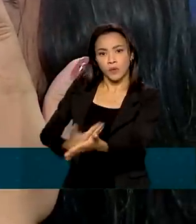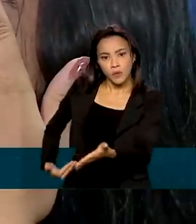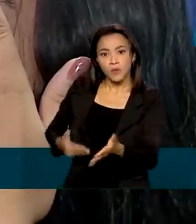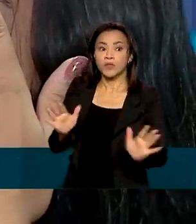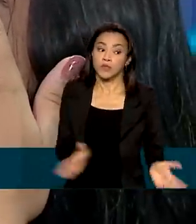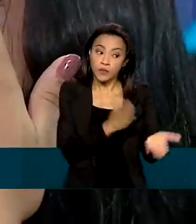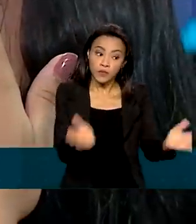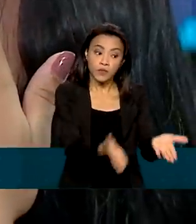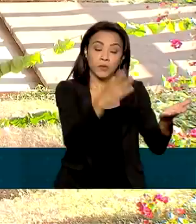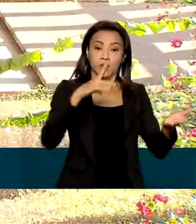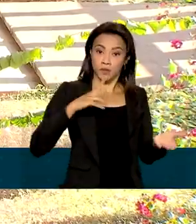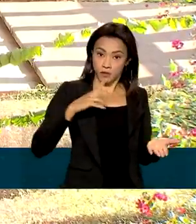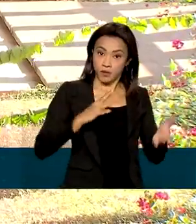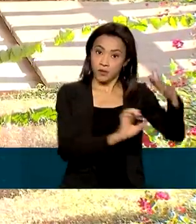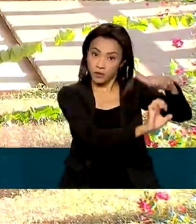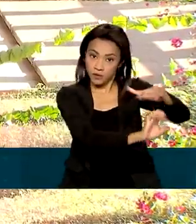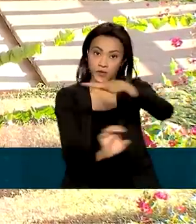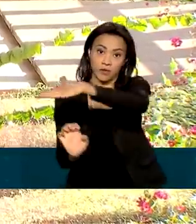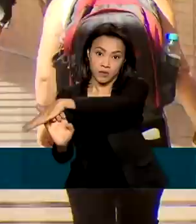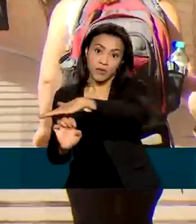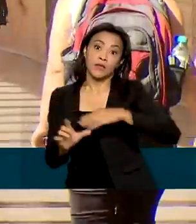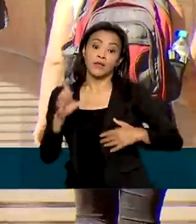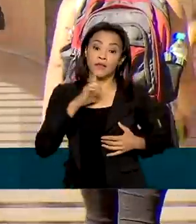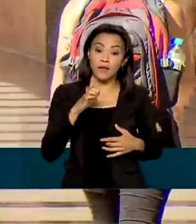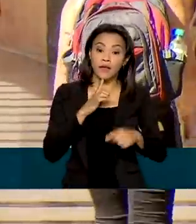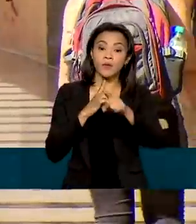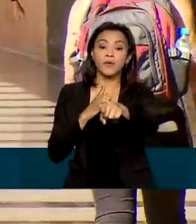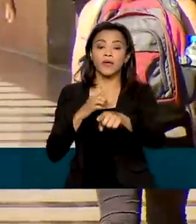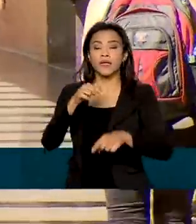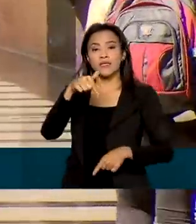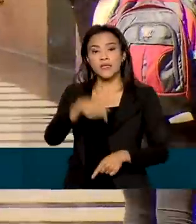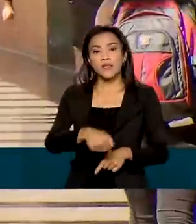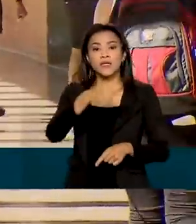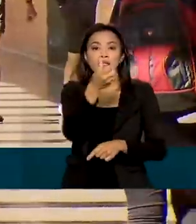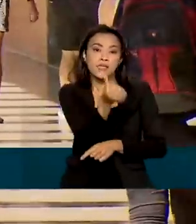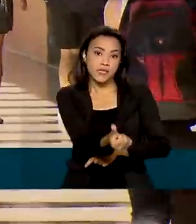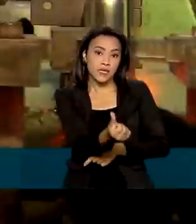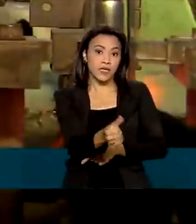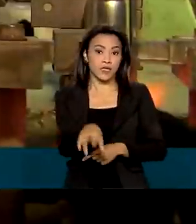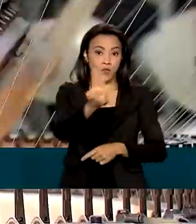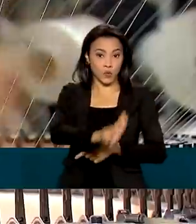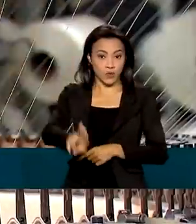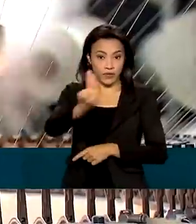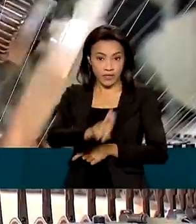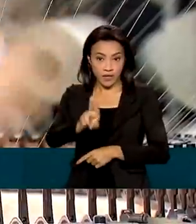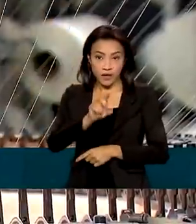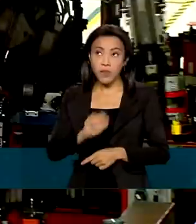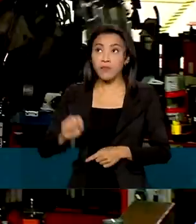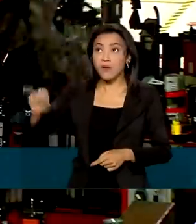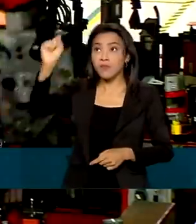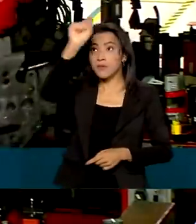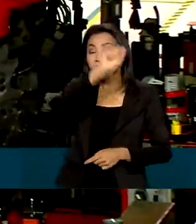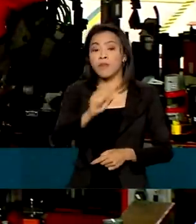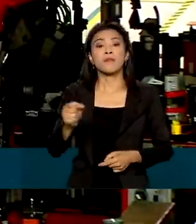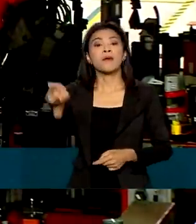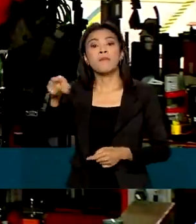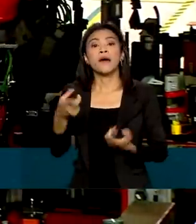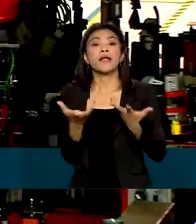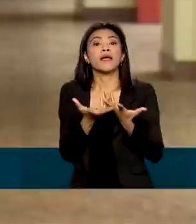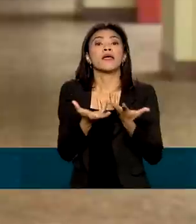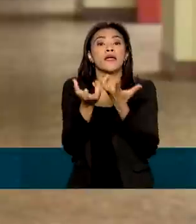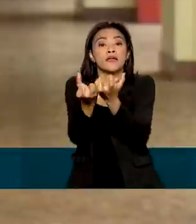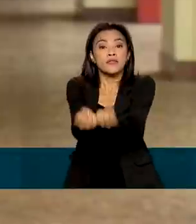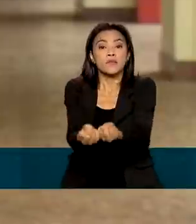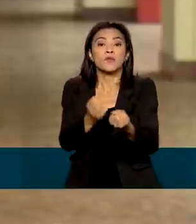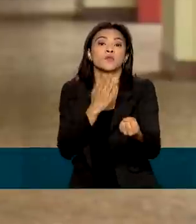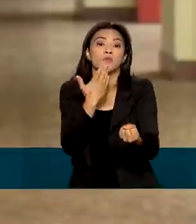de novos produtos. Possui uma rede de 76 universidades para receber as demandas da indústria brasileira.